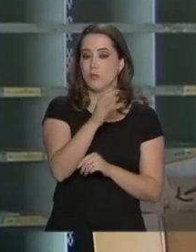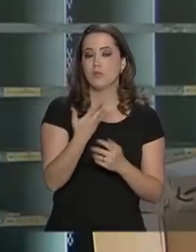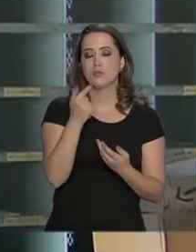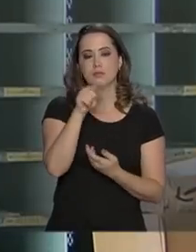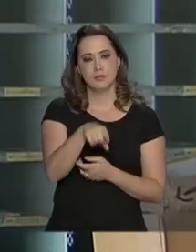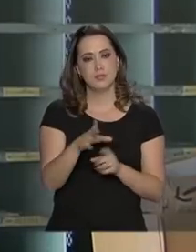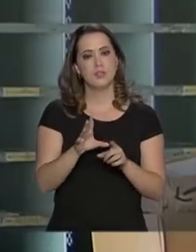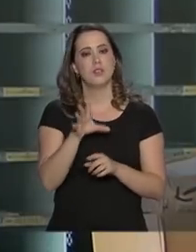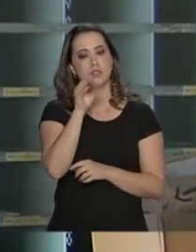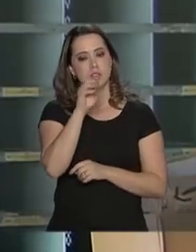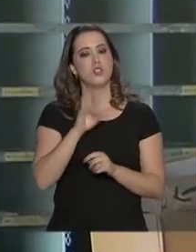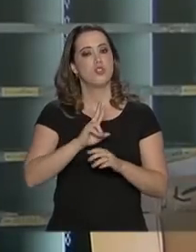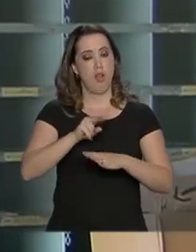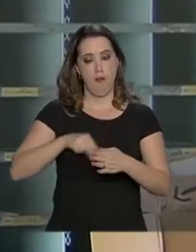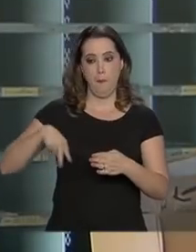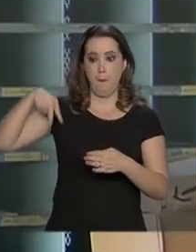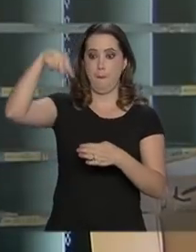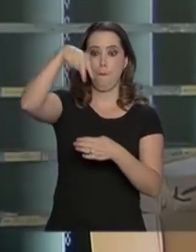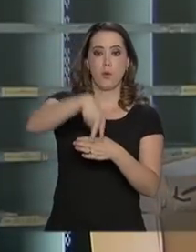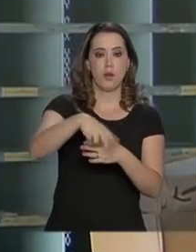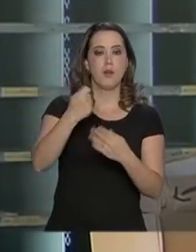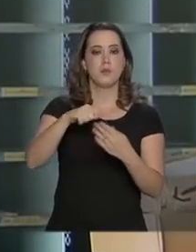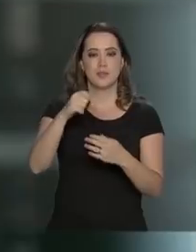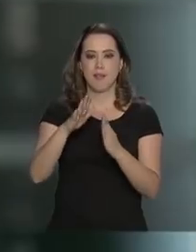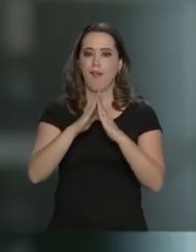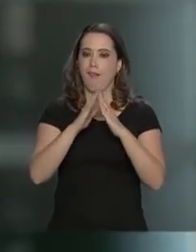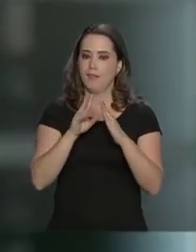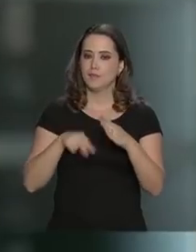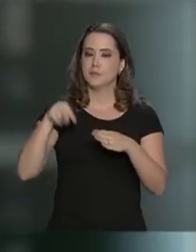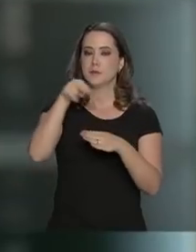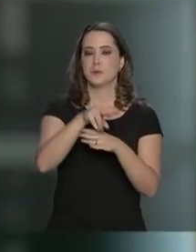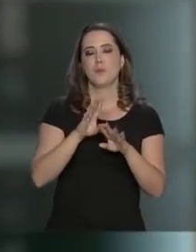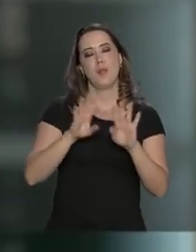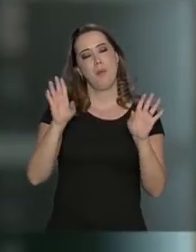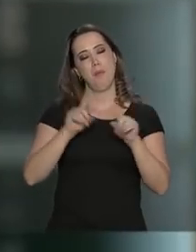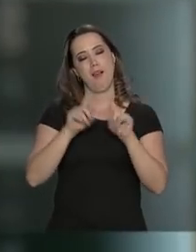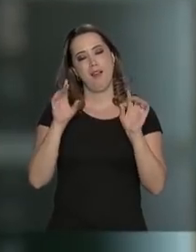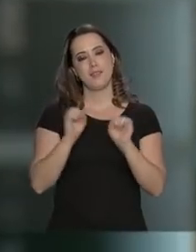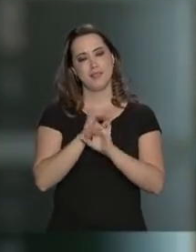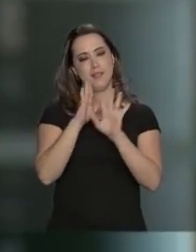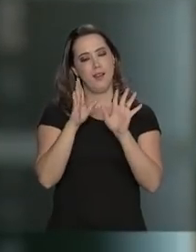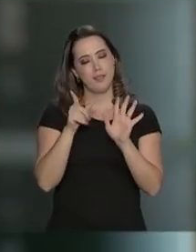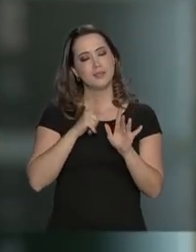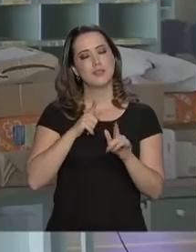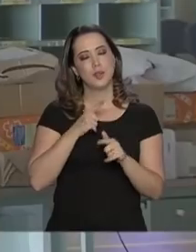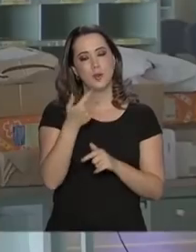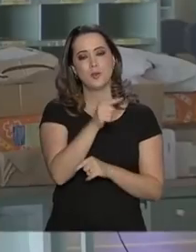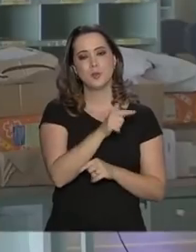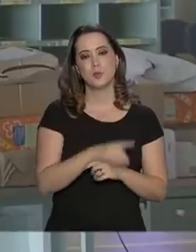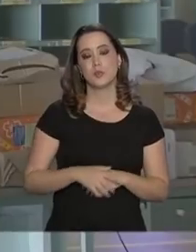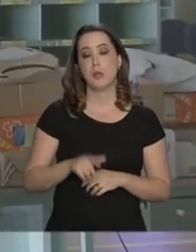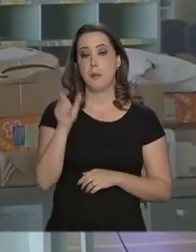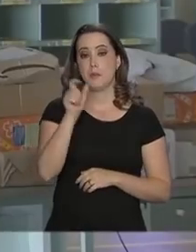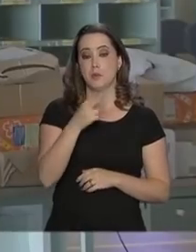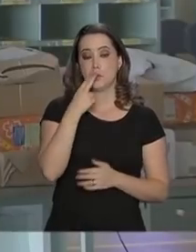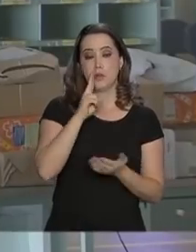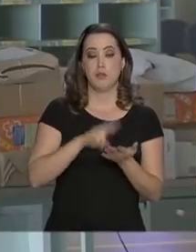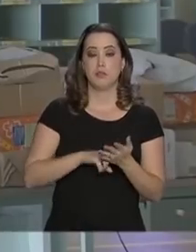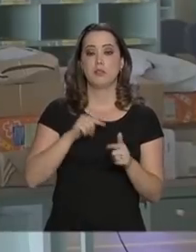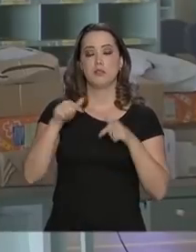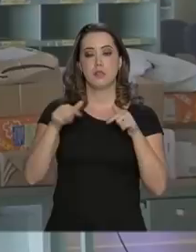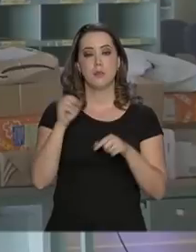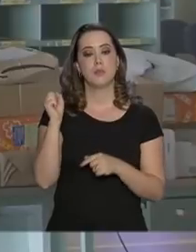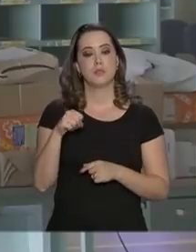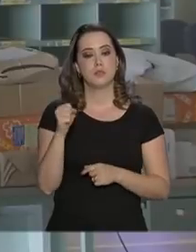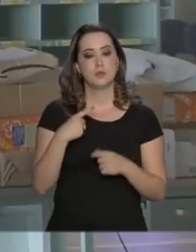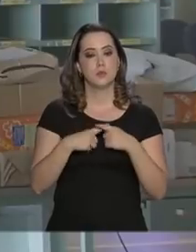cachorro já fez o poramuro de casa. Mas claro que não é só isso, né Abinaldo? Quem trabalha nos Correios porque gosta de